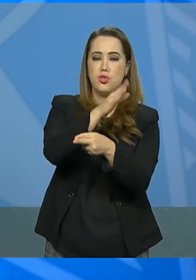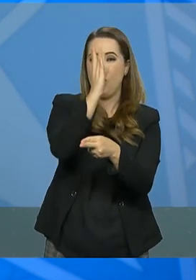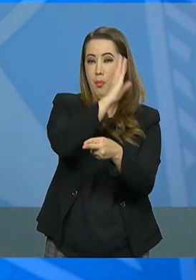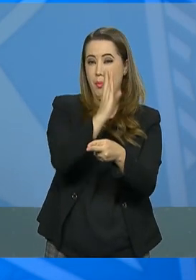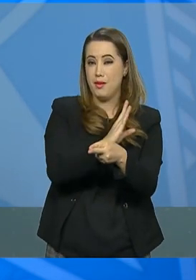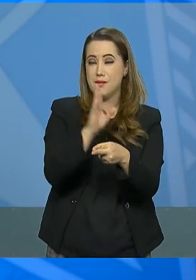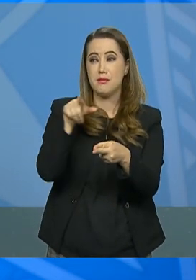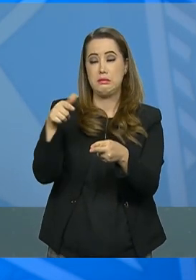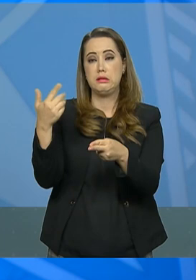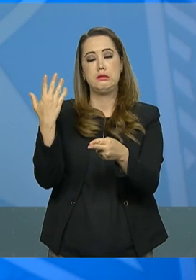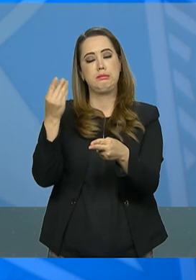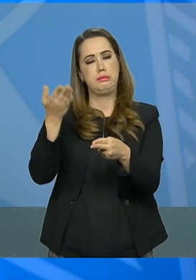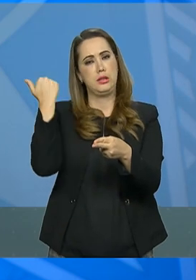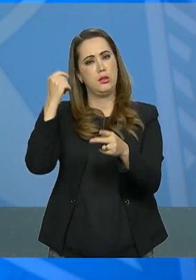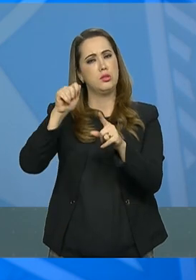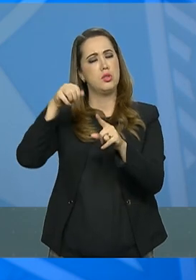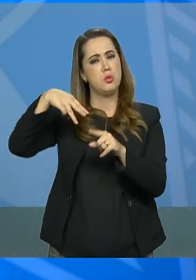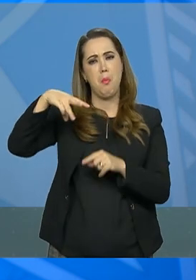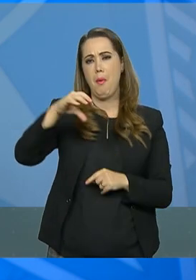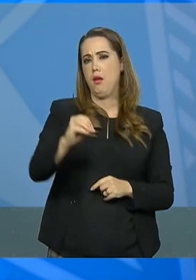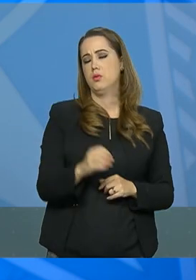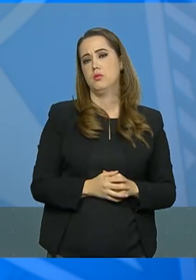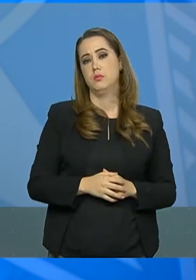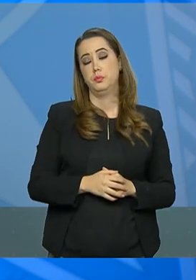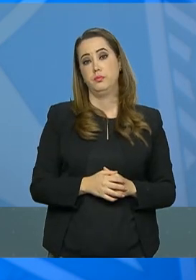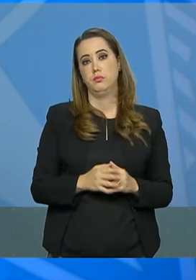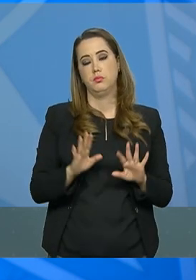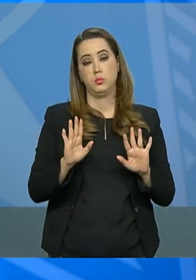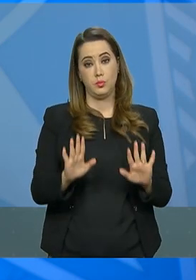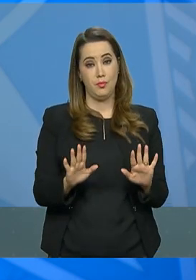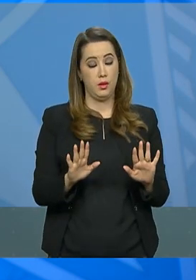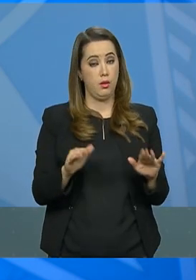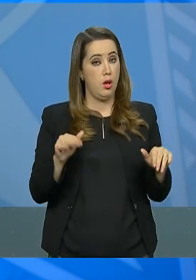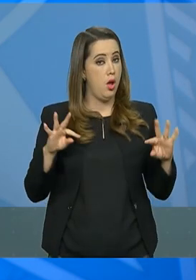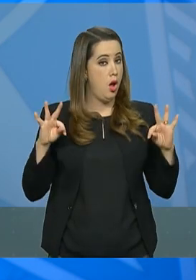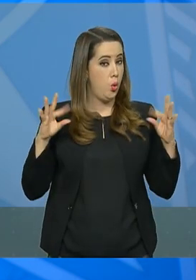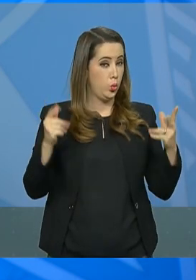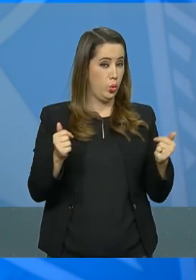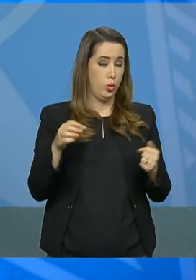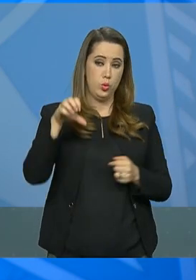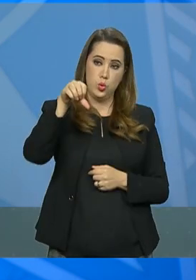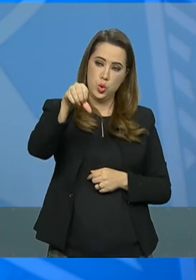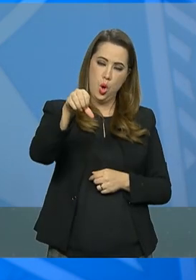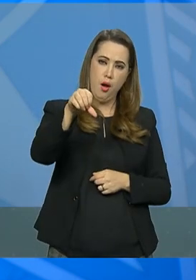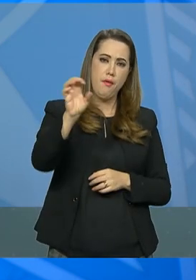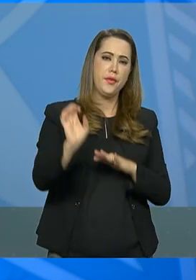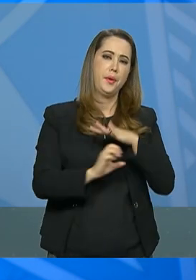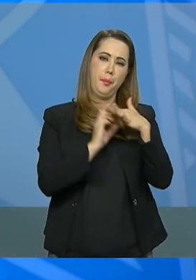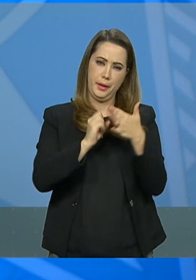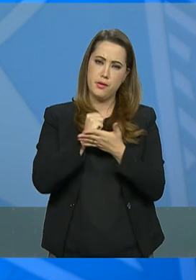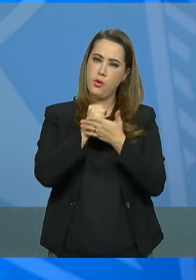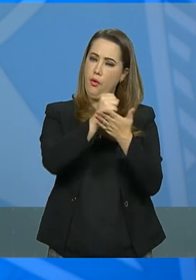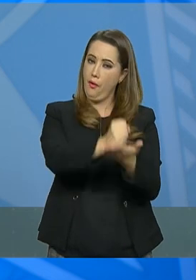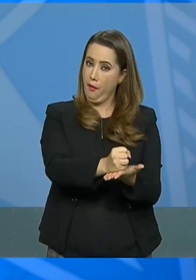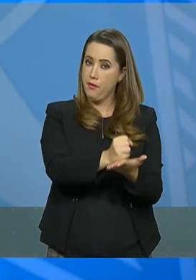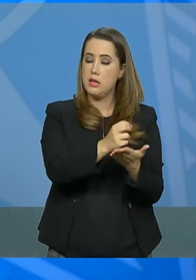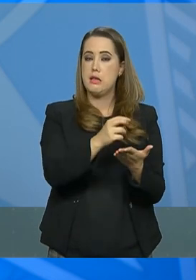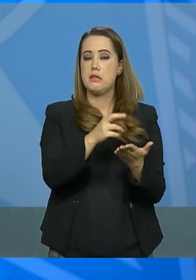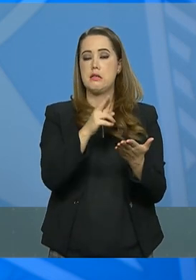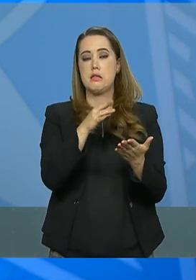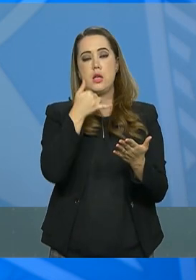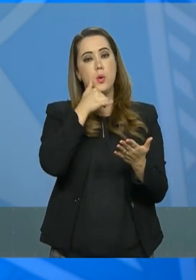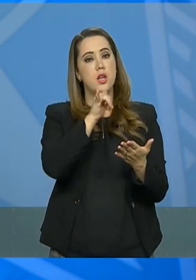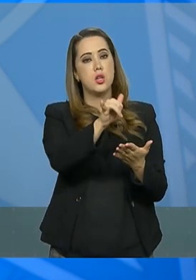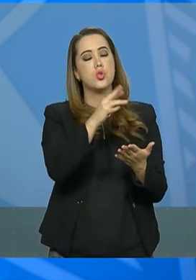Ao todo, nove empreendimentos se habilitaram para fornecer energia para a Boa Vista